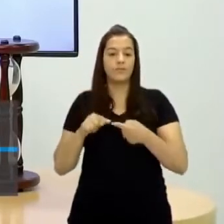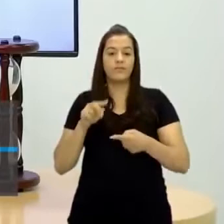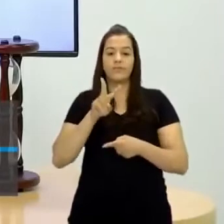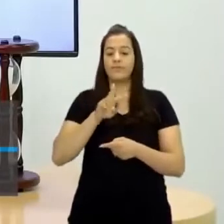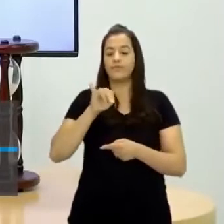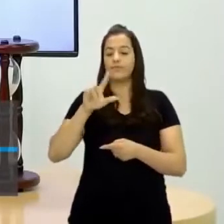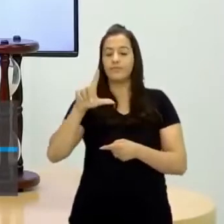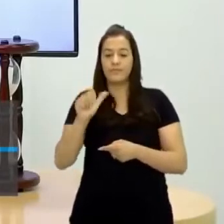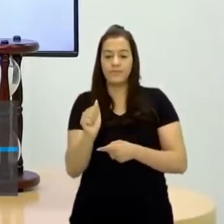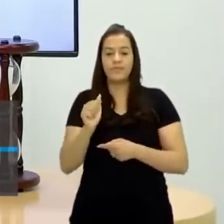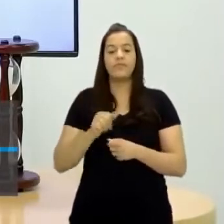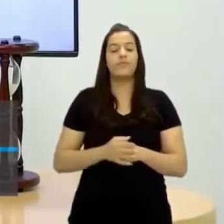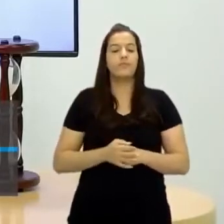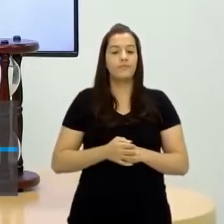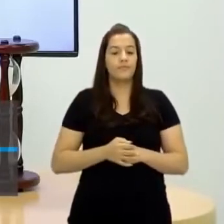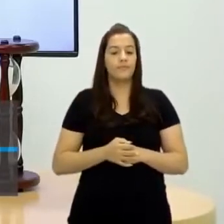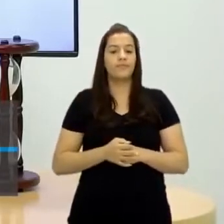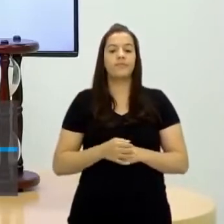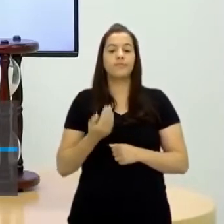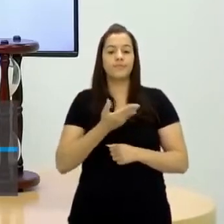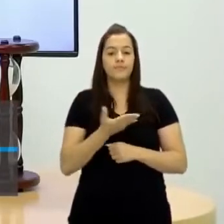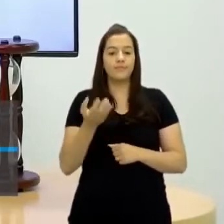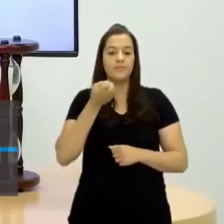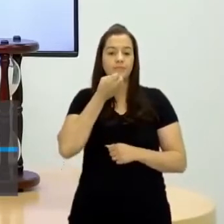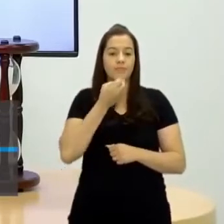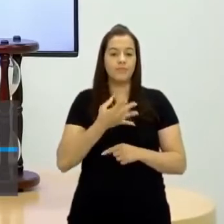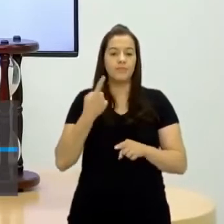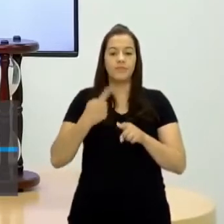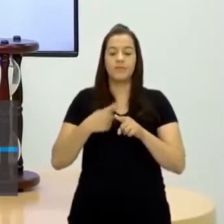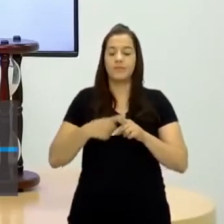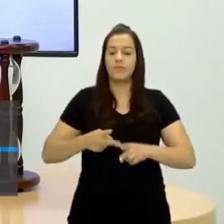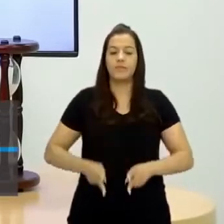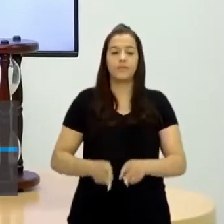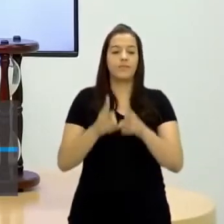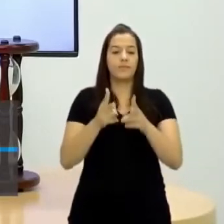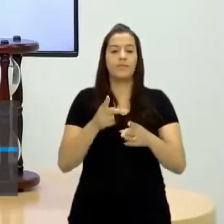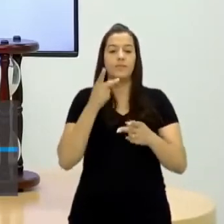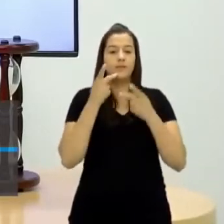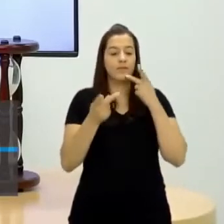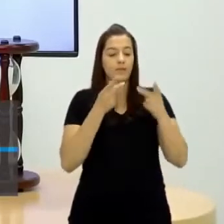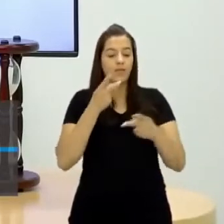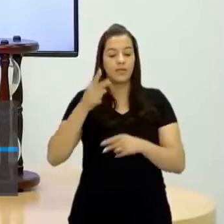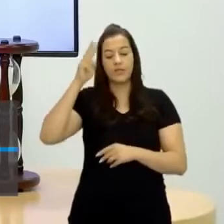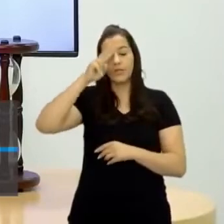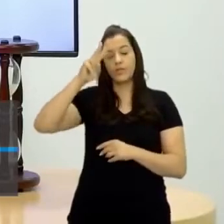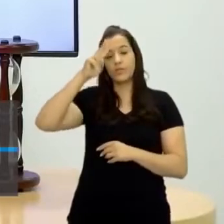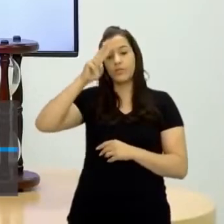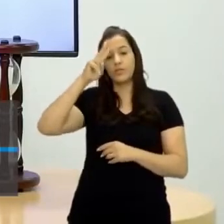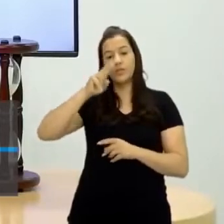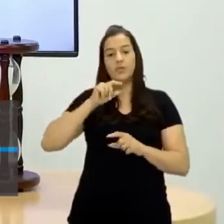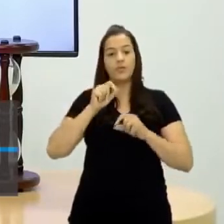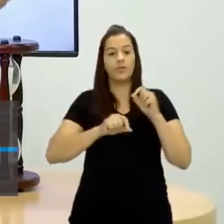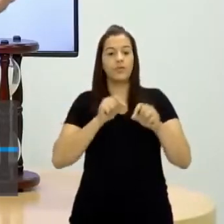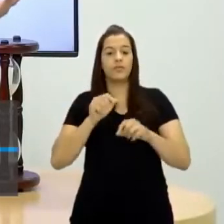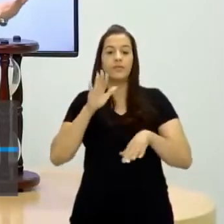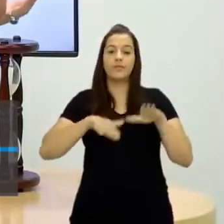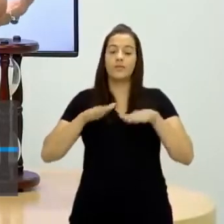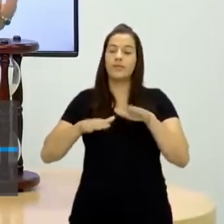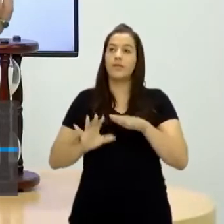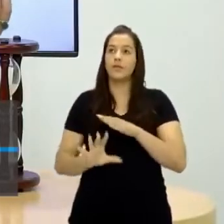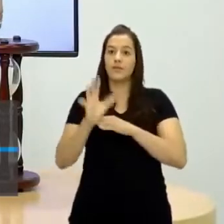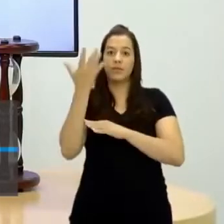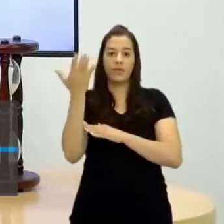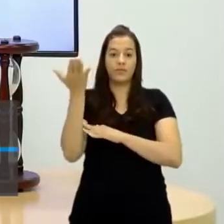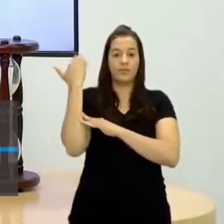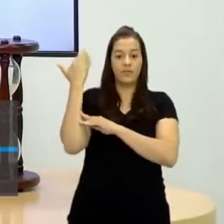palavra vilão, ela se refere à vila, né? E é muito interessante que a gente sempre fala que a história, ela tem... Ela acontece no passado,